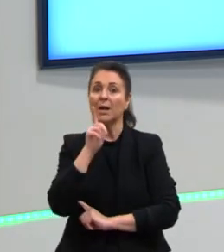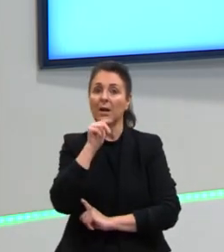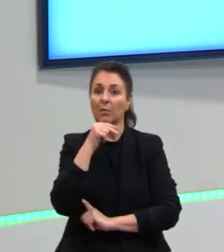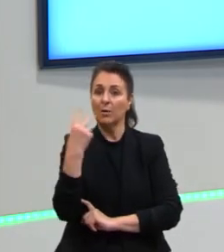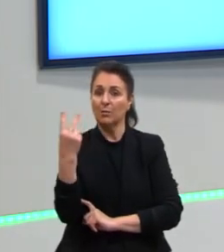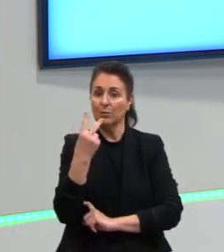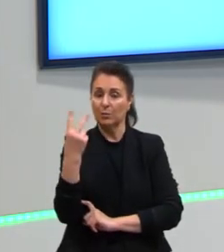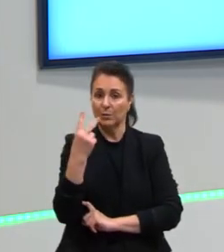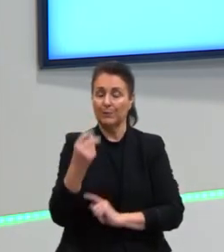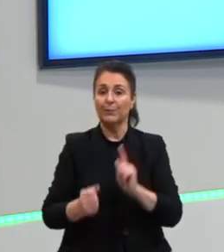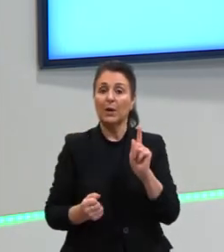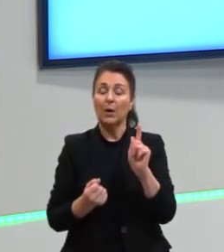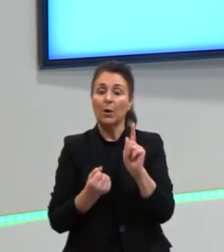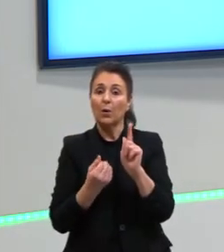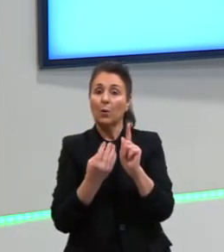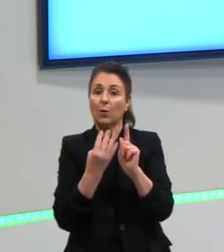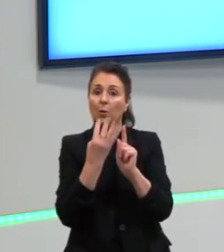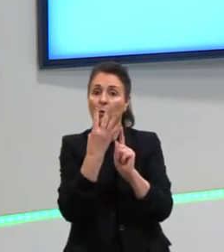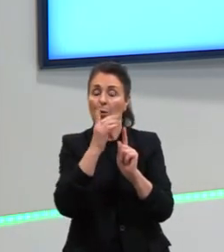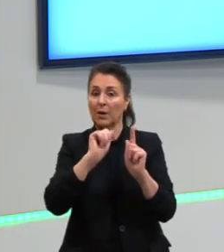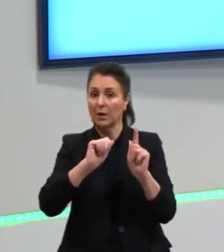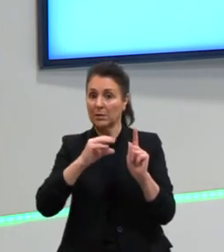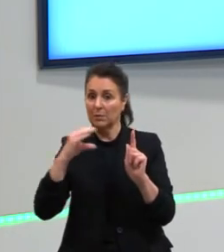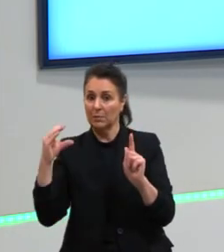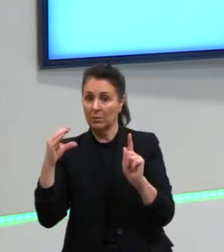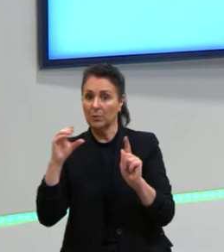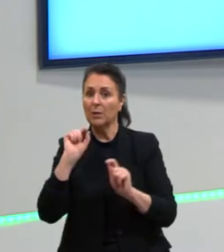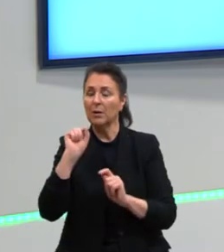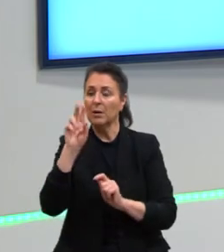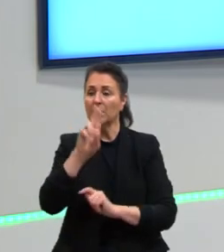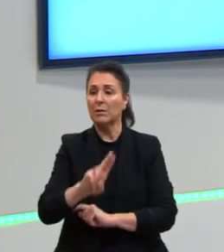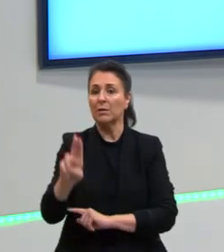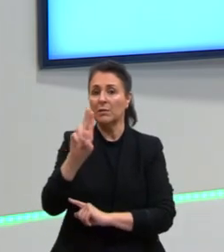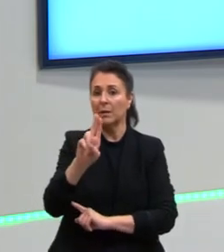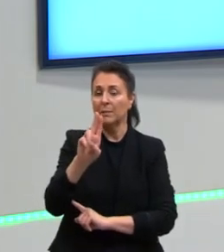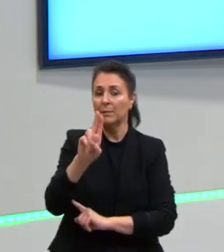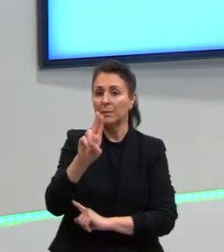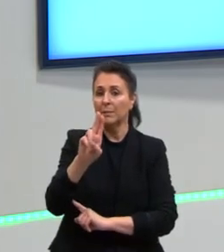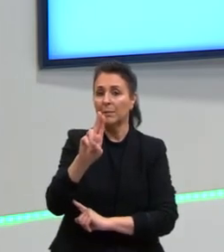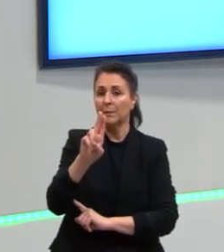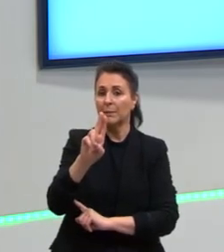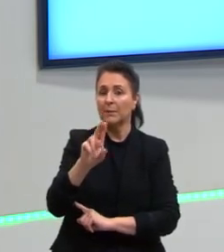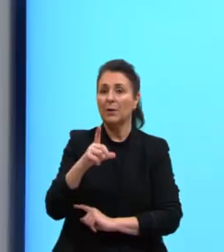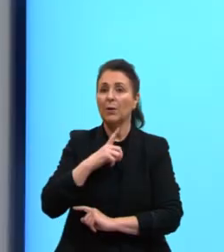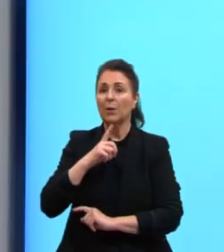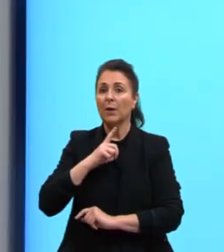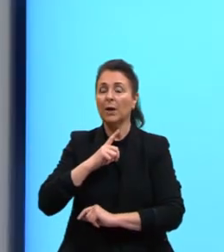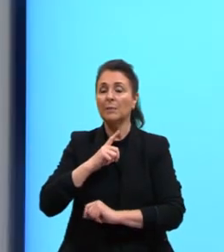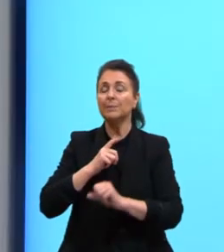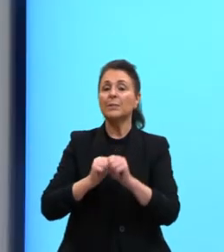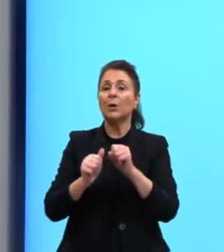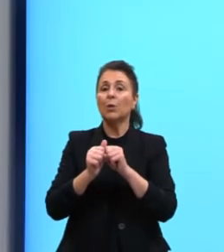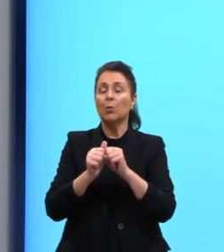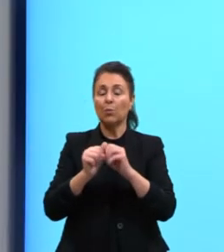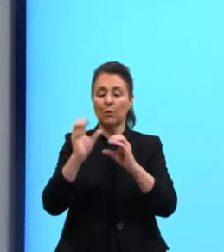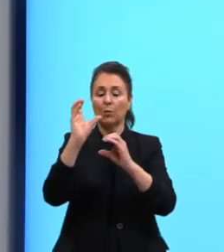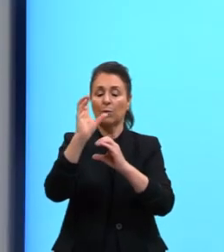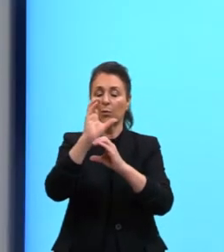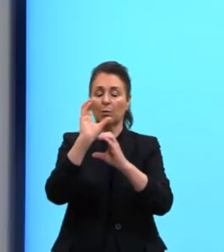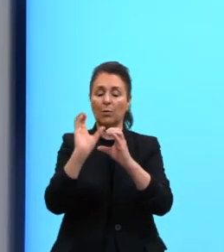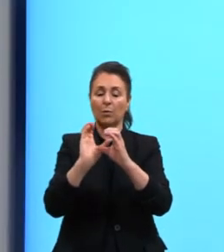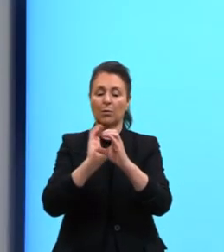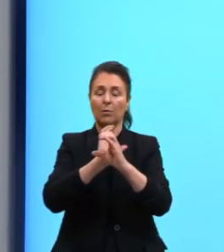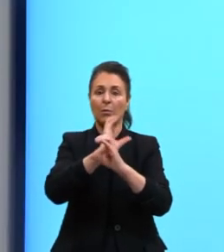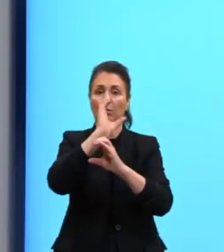Esse gás carbônico e a água, quem é que vai usar? Quem, quem, quem? O cloroplasto. Né? Então,